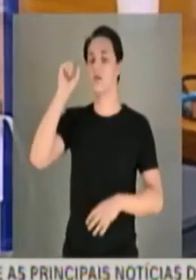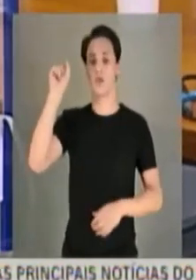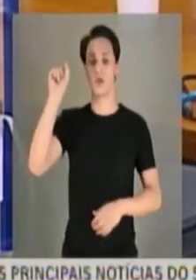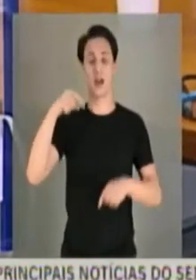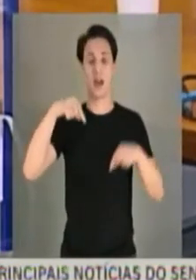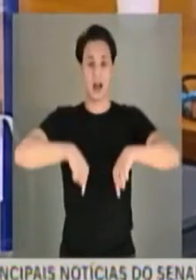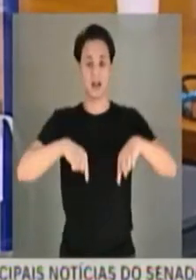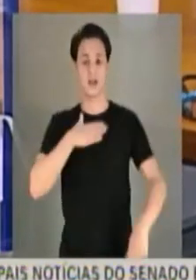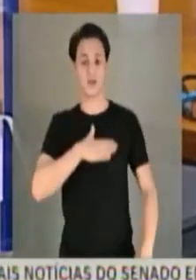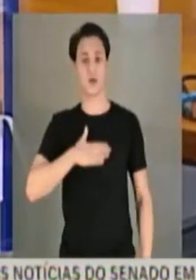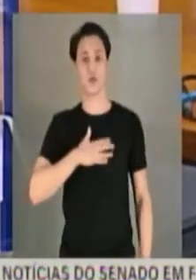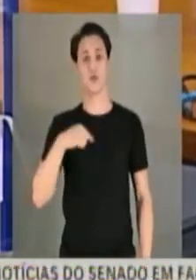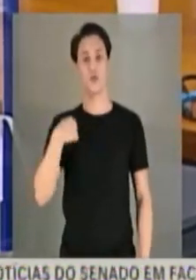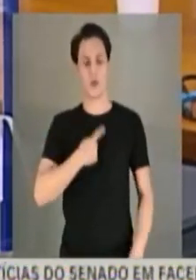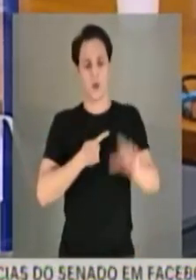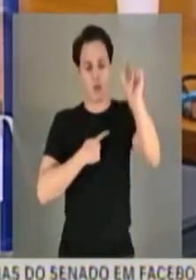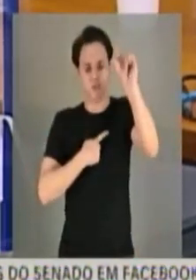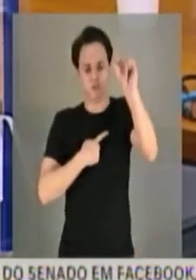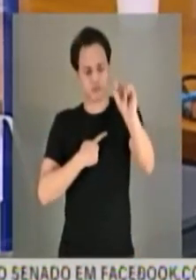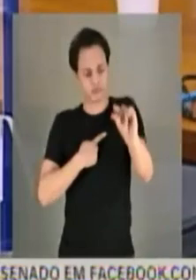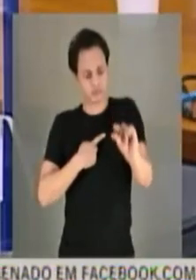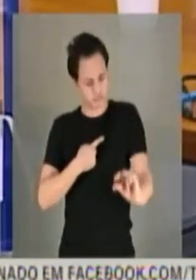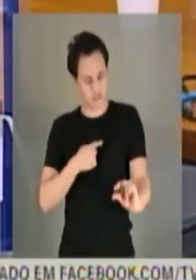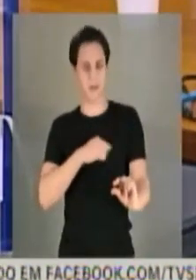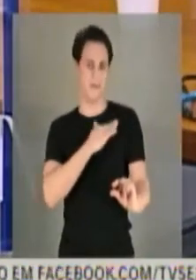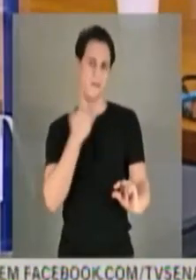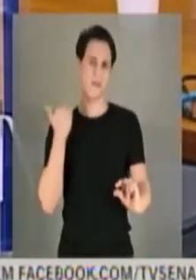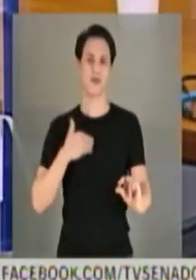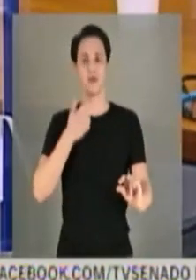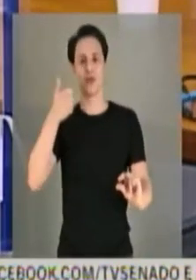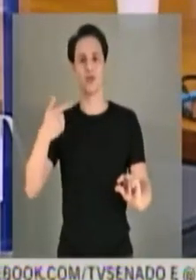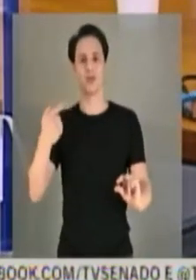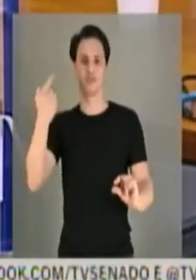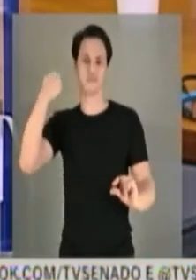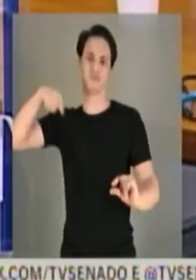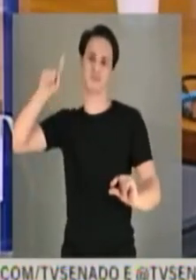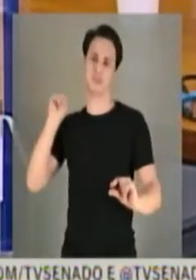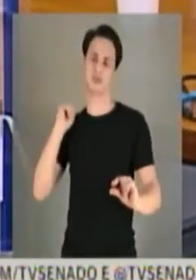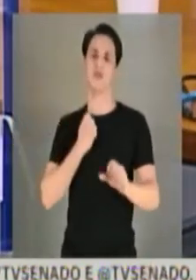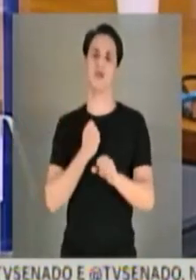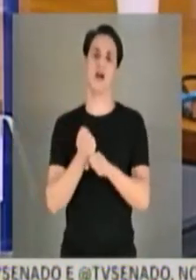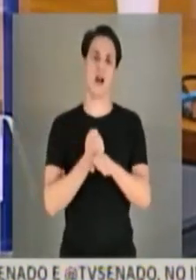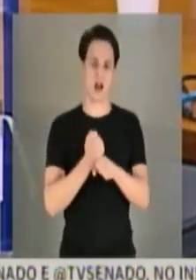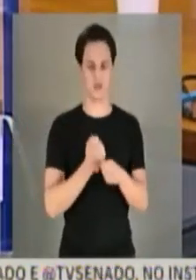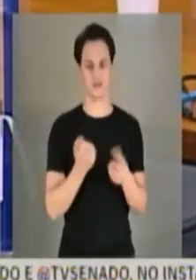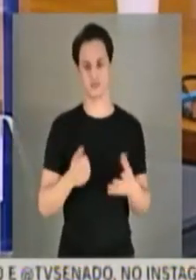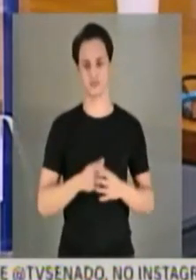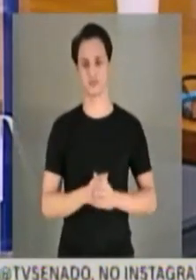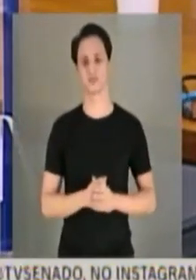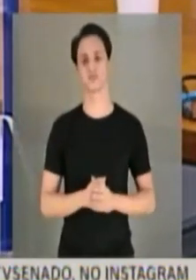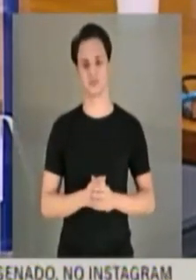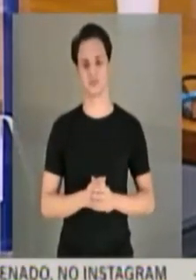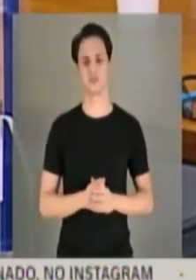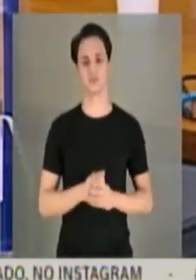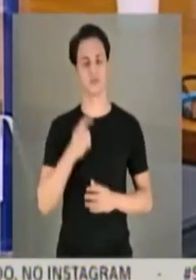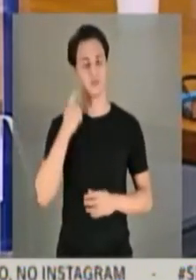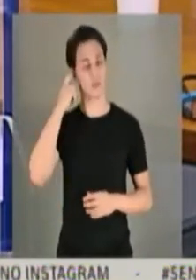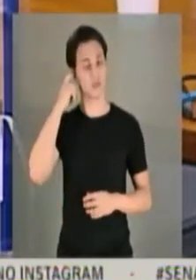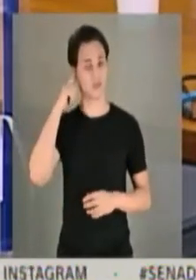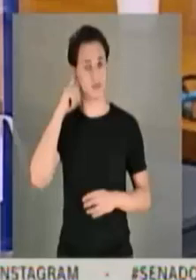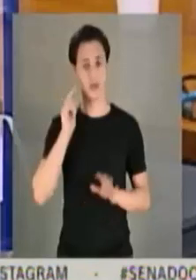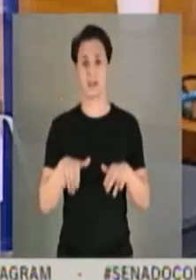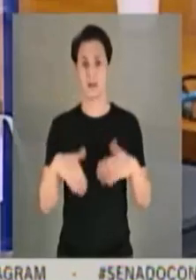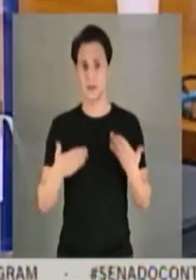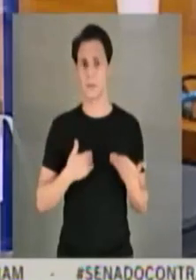nós teremos uma média de mortes muito menor do que a média do primeiro semestre e a média do ano passado. Então